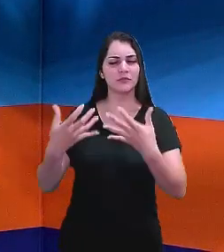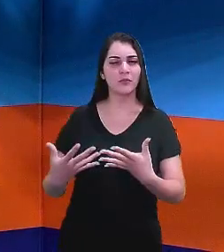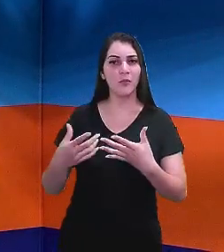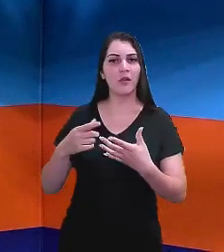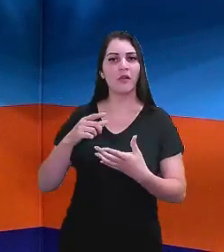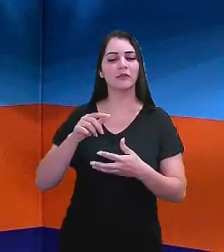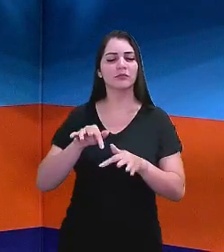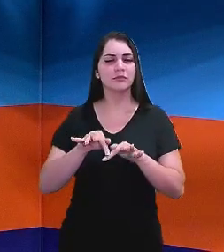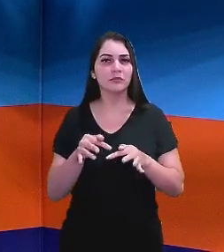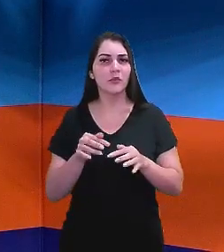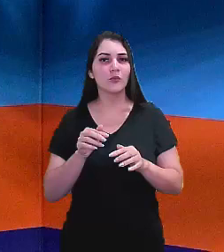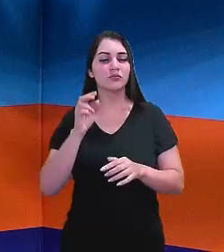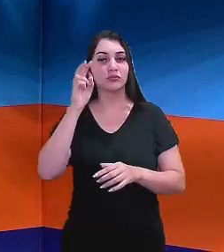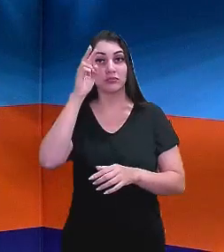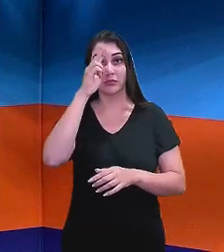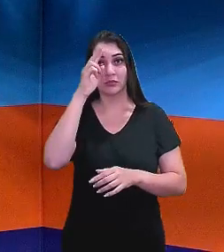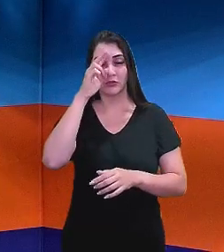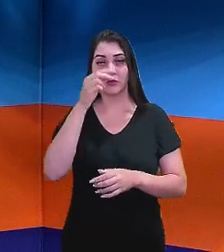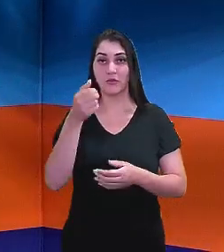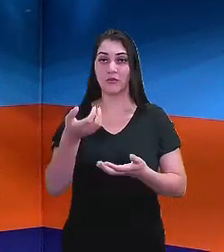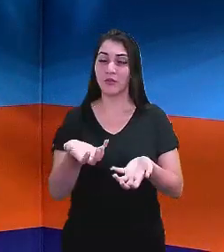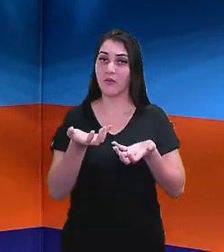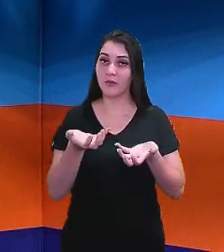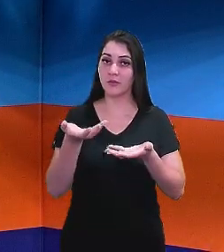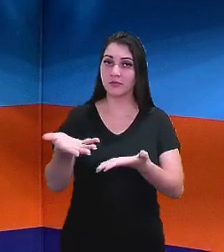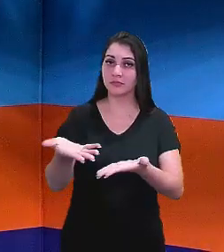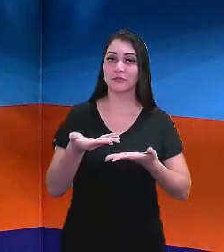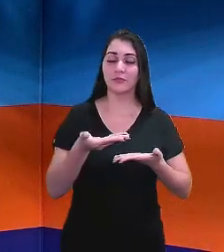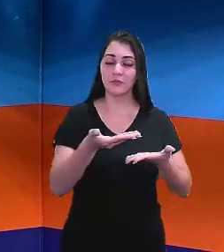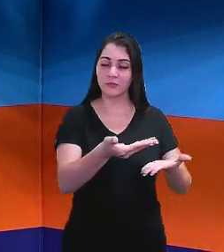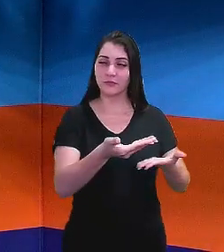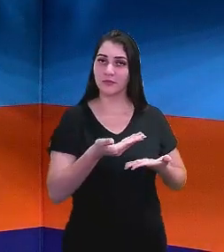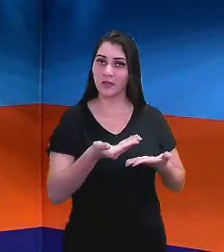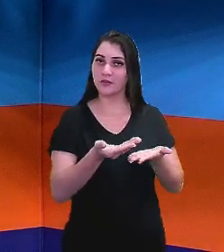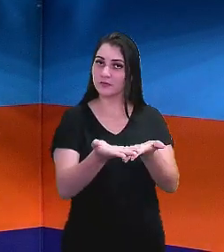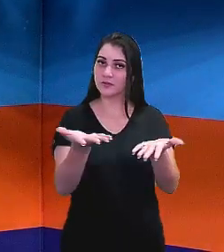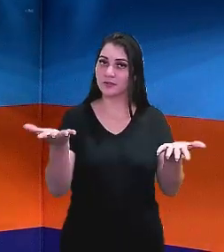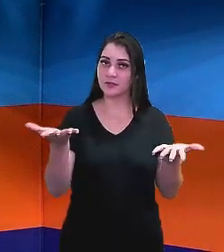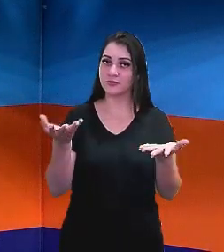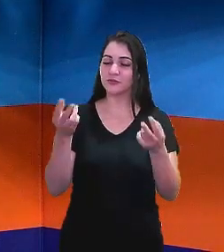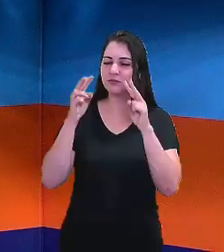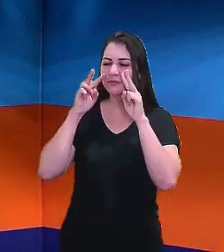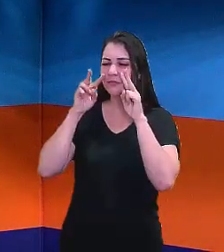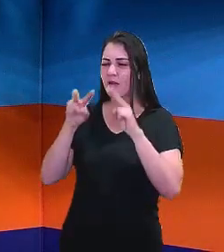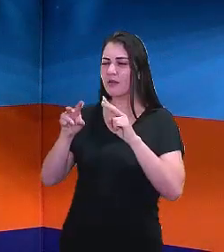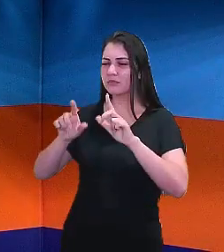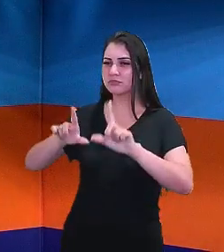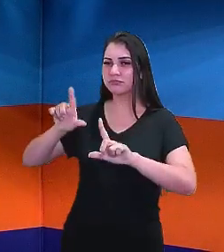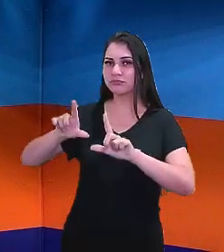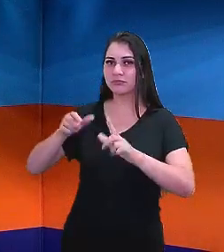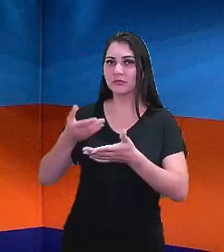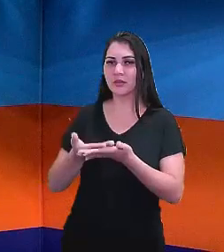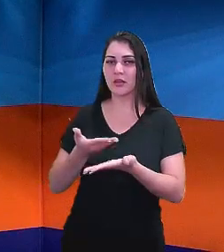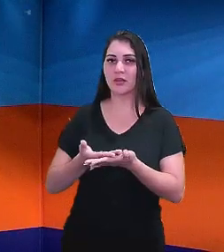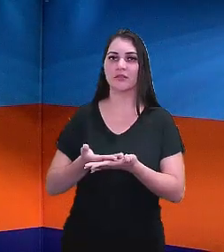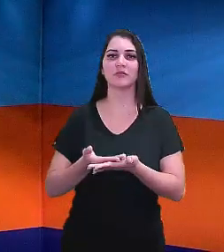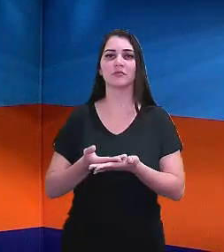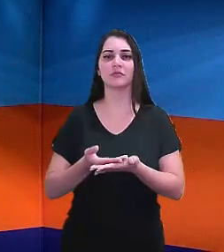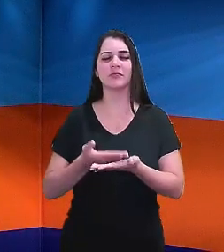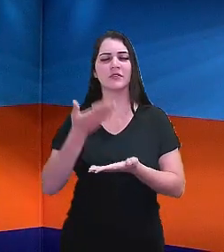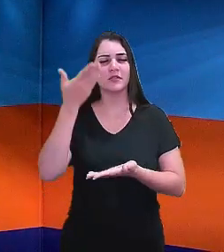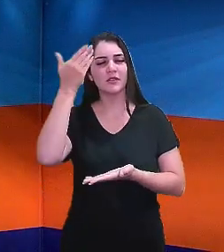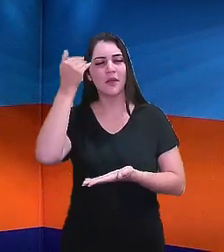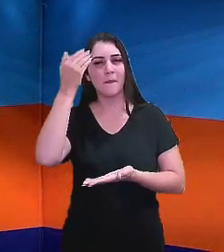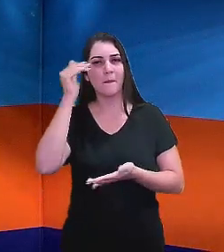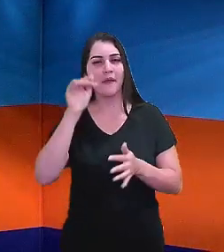pouco sobre história. Eu quero convidar vocês para assistirem essa aula, onde a gente vai saber um pouco